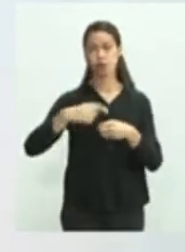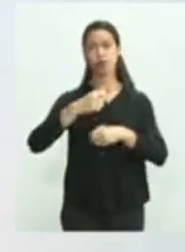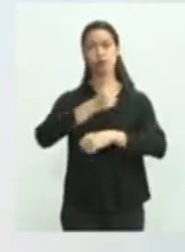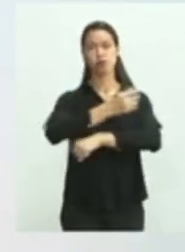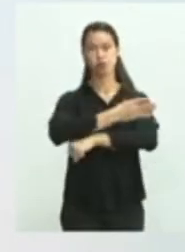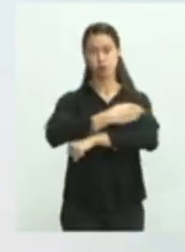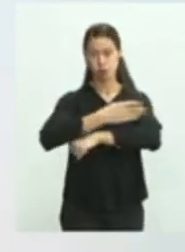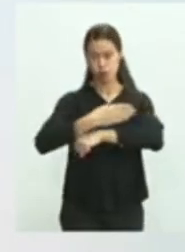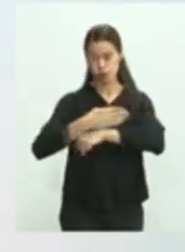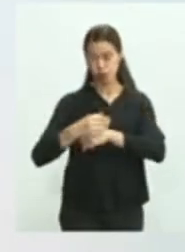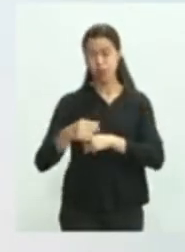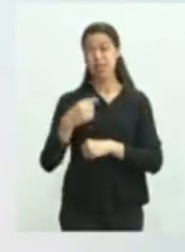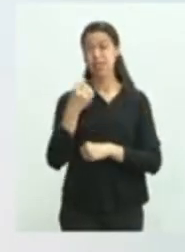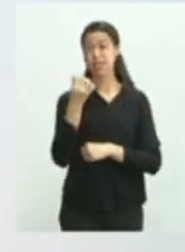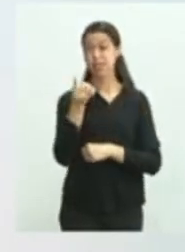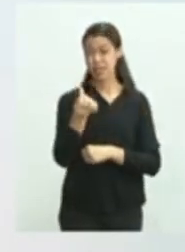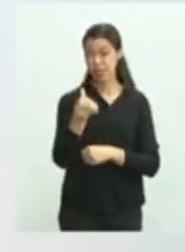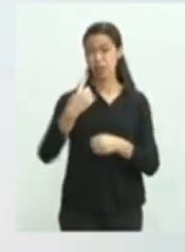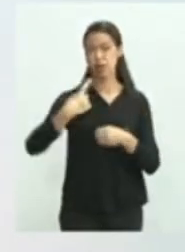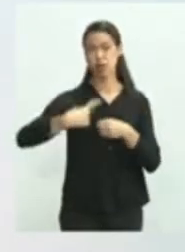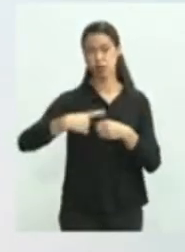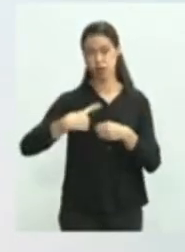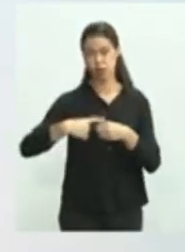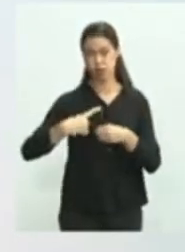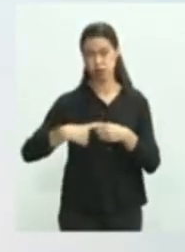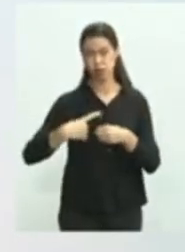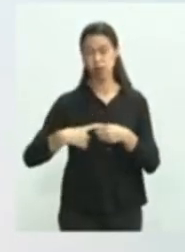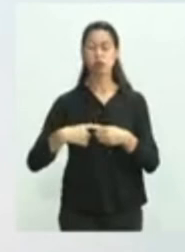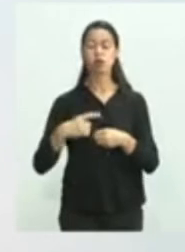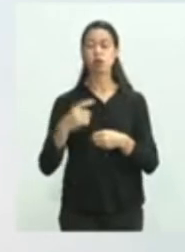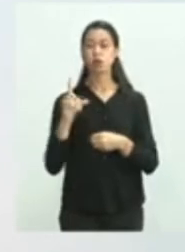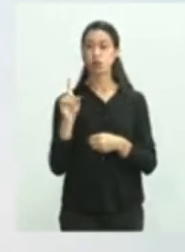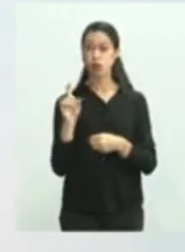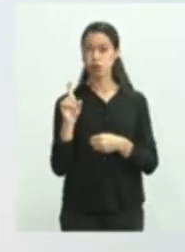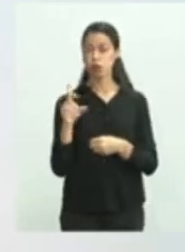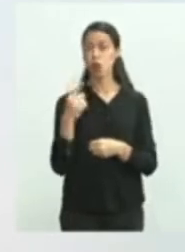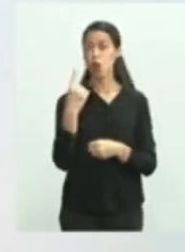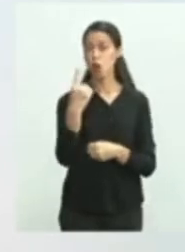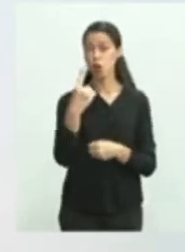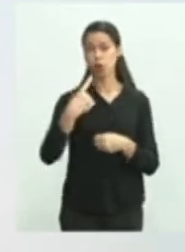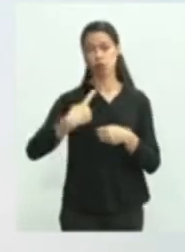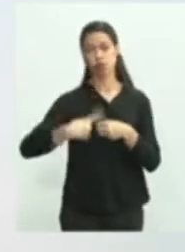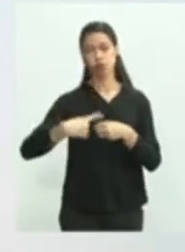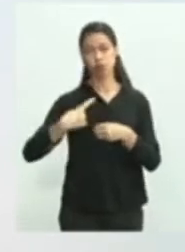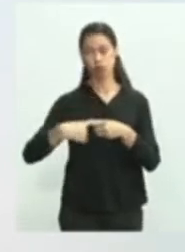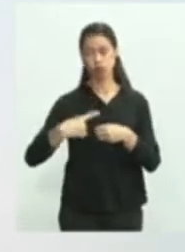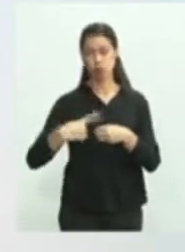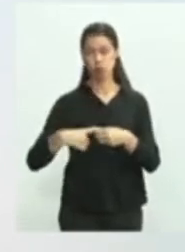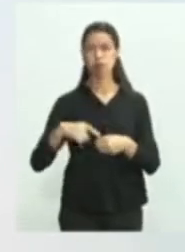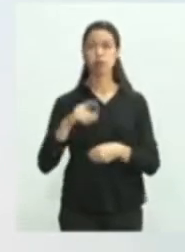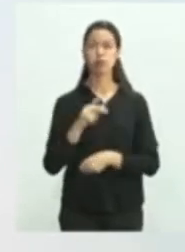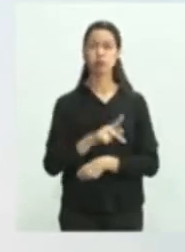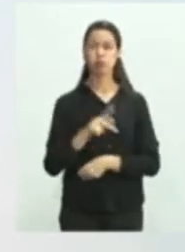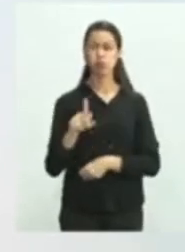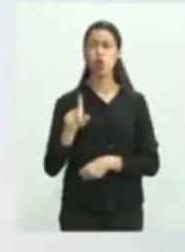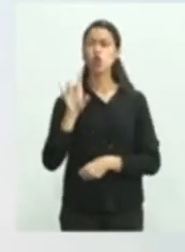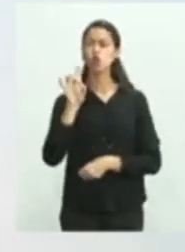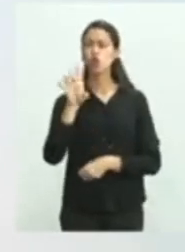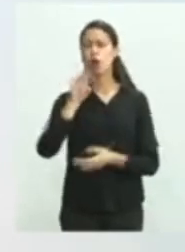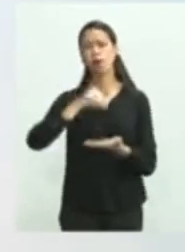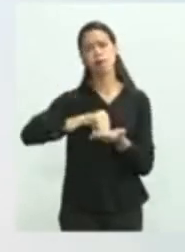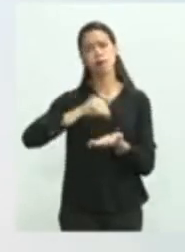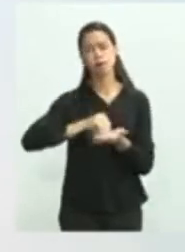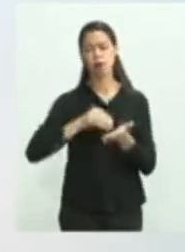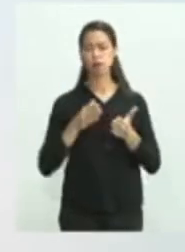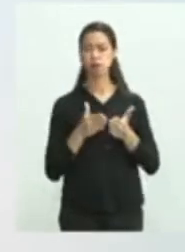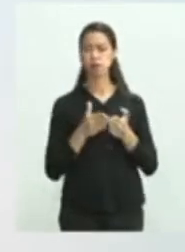casos em Dourados e um caso em Ponta Porã. Nós só não temos a macro-região de Corumbá ainda,